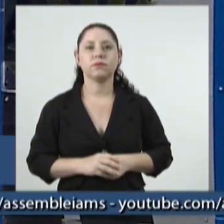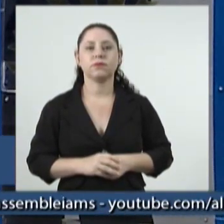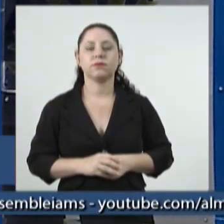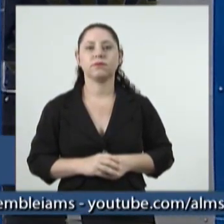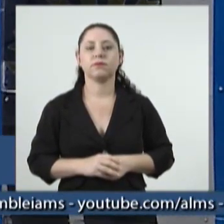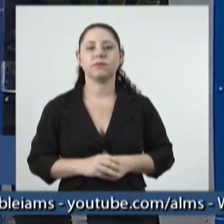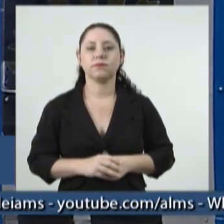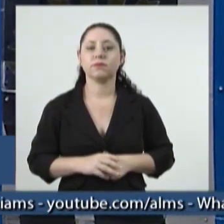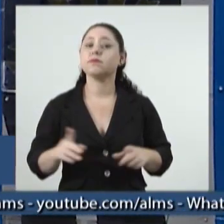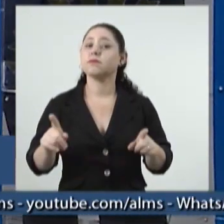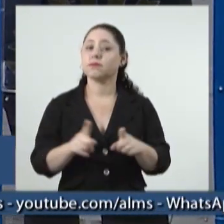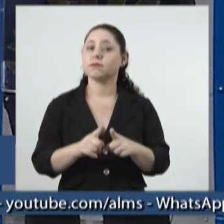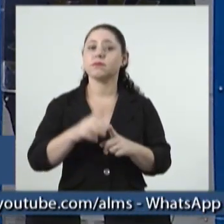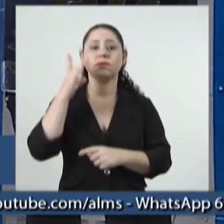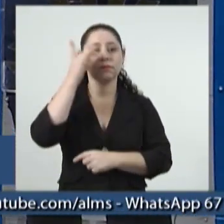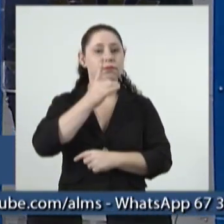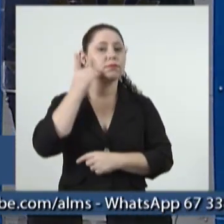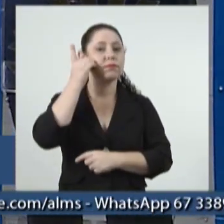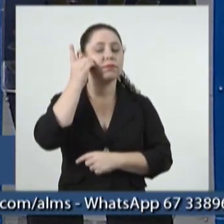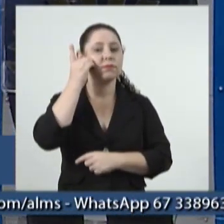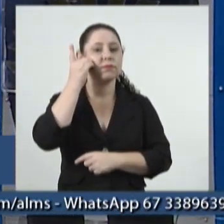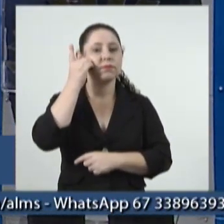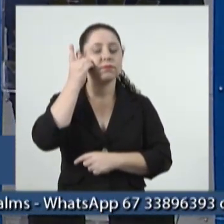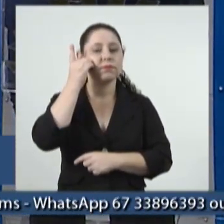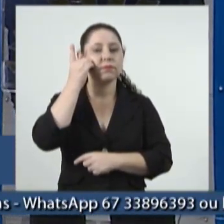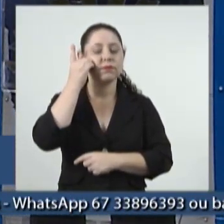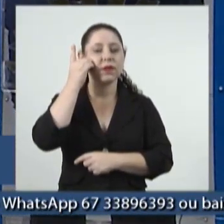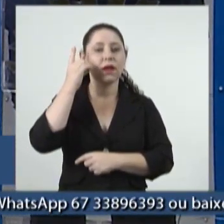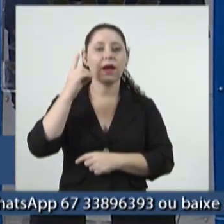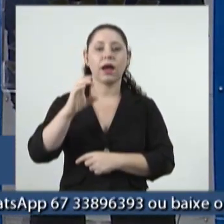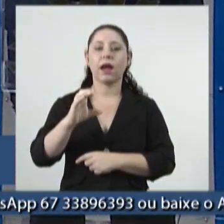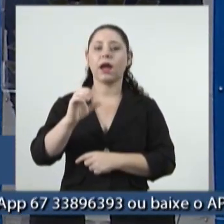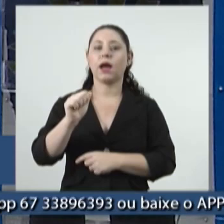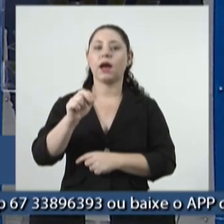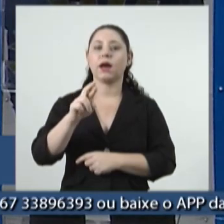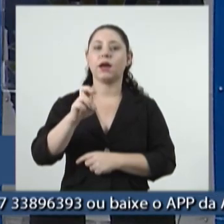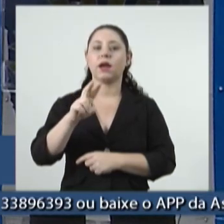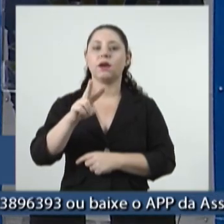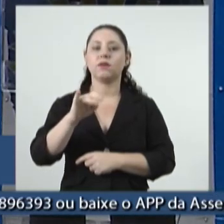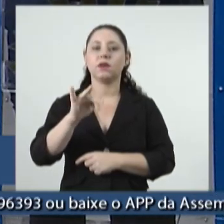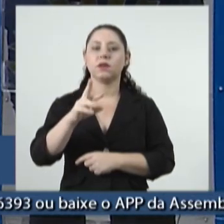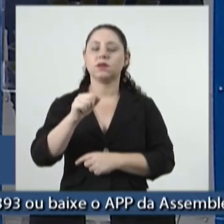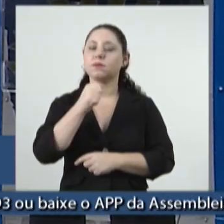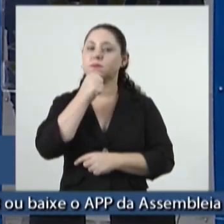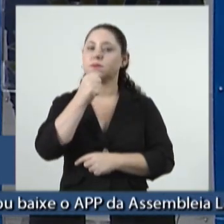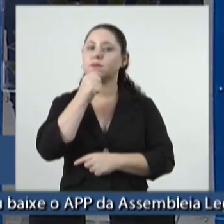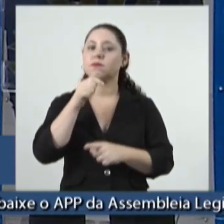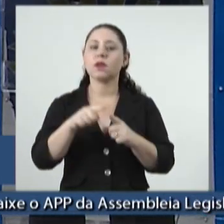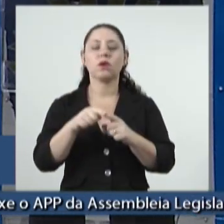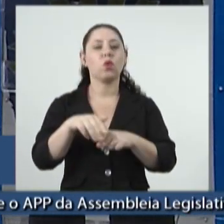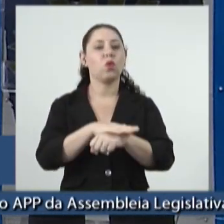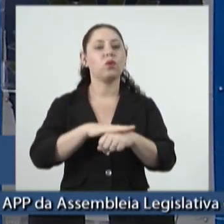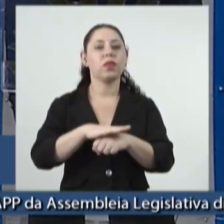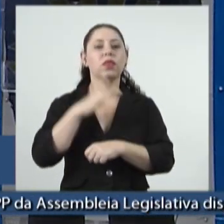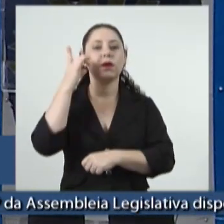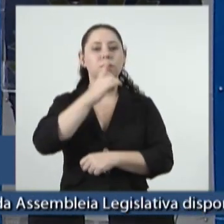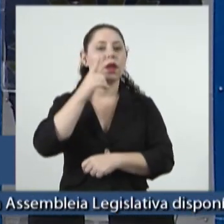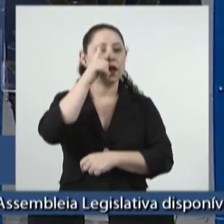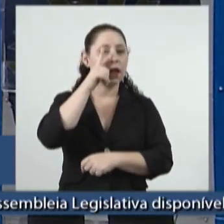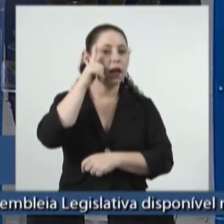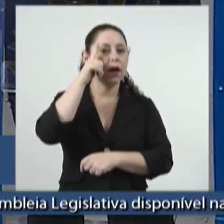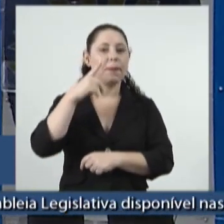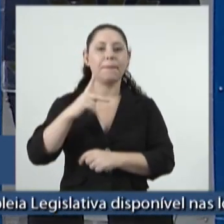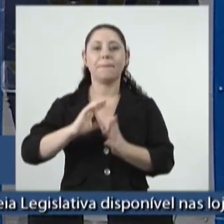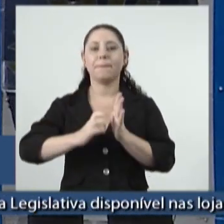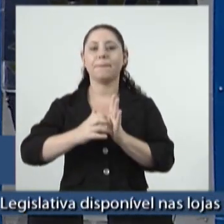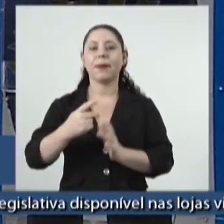Bom, e além do deputado Pedro Caravino do PSDB, nossa reportagem também conversou com a deputada Gleice Rijani do